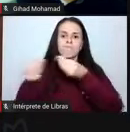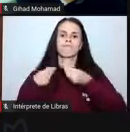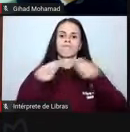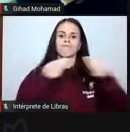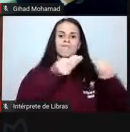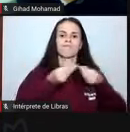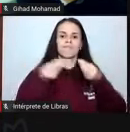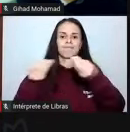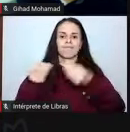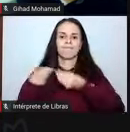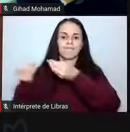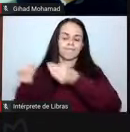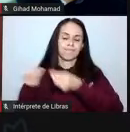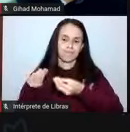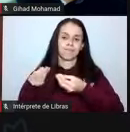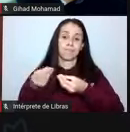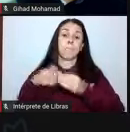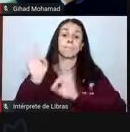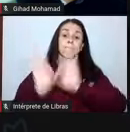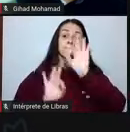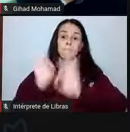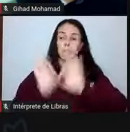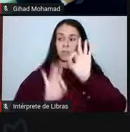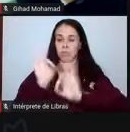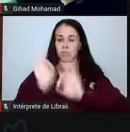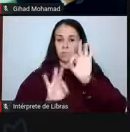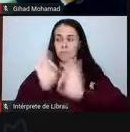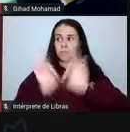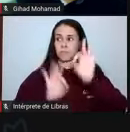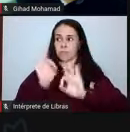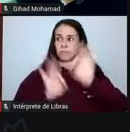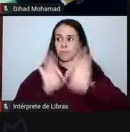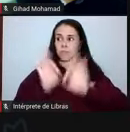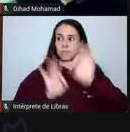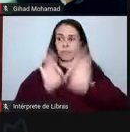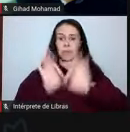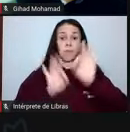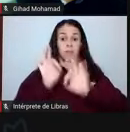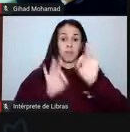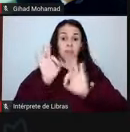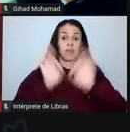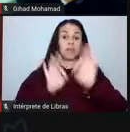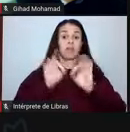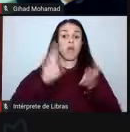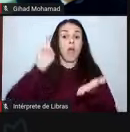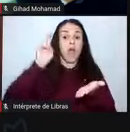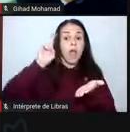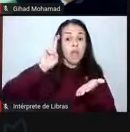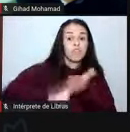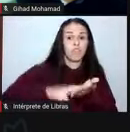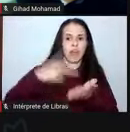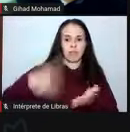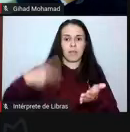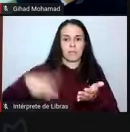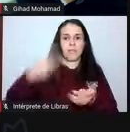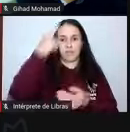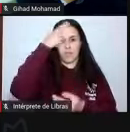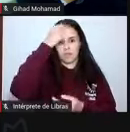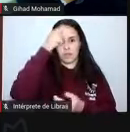na fundação, para que nós possamos, de fato, dar fluxo às demandas